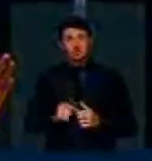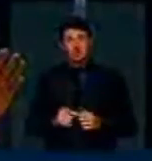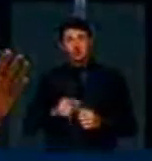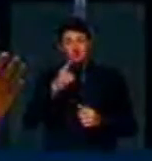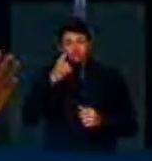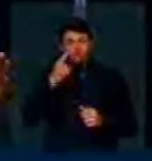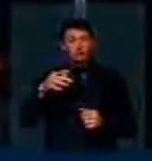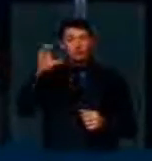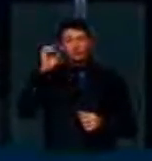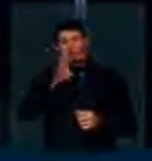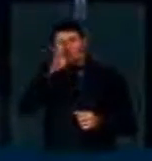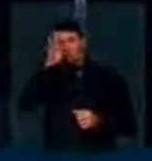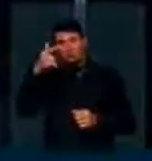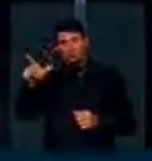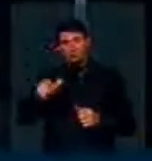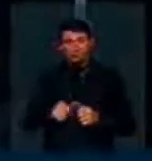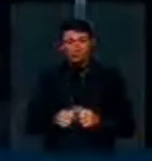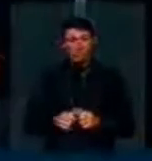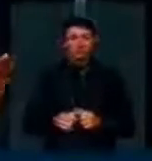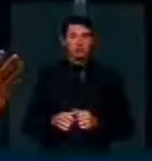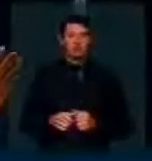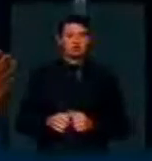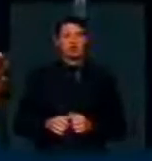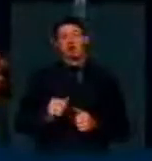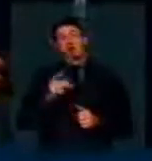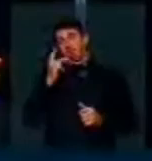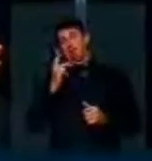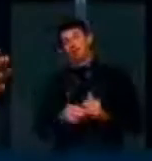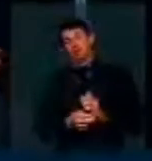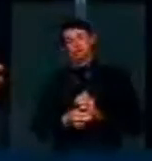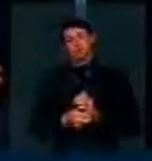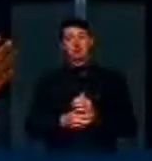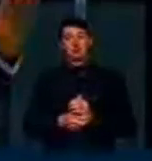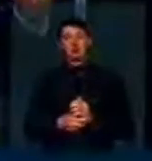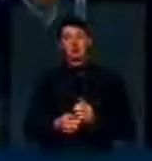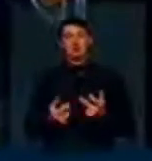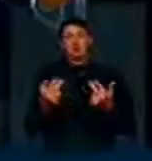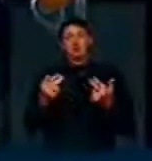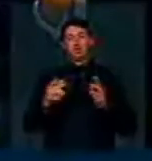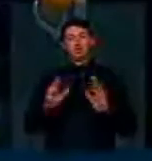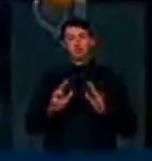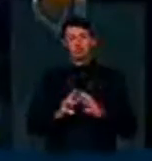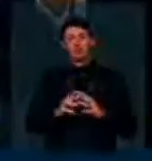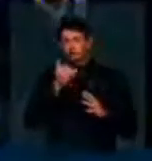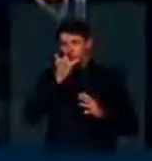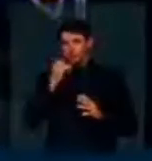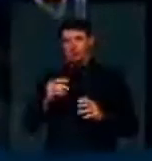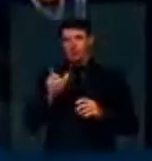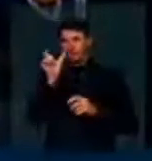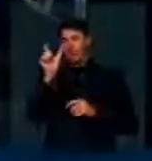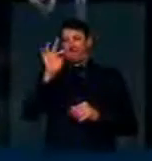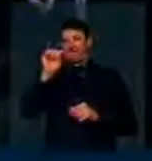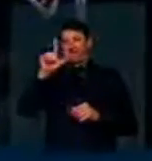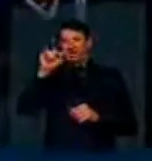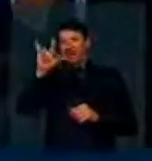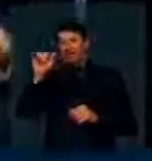Eu ouvi outra falácia aqui de dizer o seguinte, como está escrito, falácia não, me perdoe, quero retirar esse termo, esse